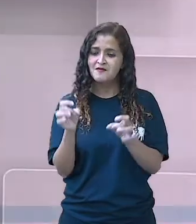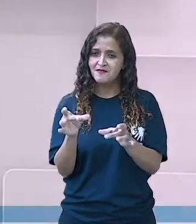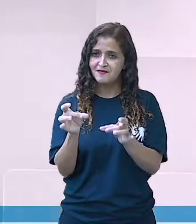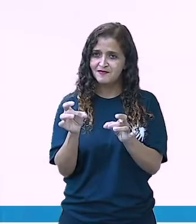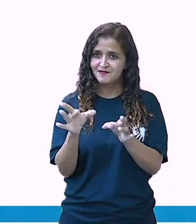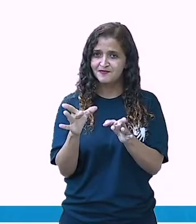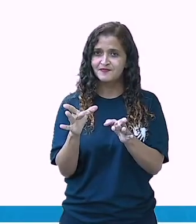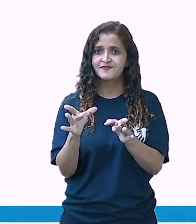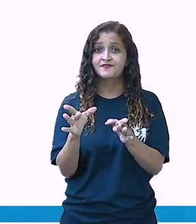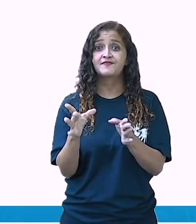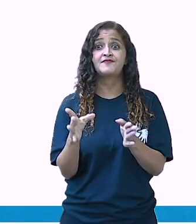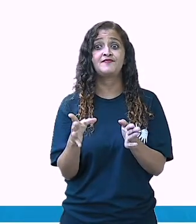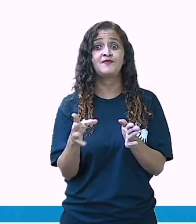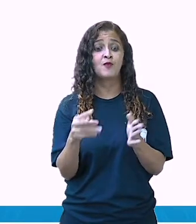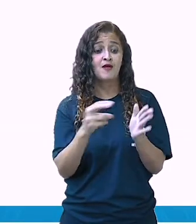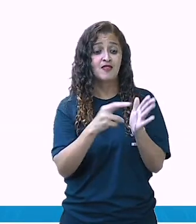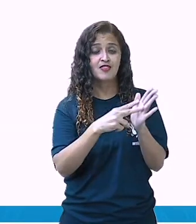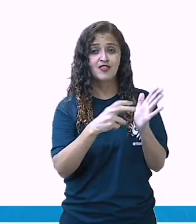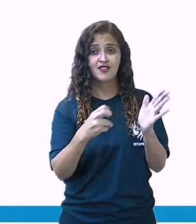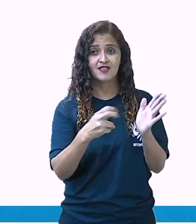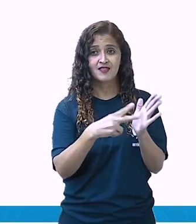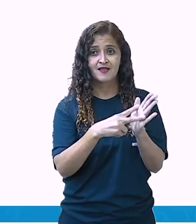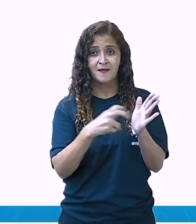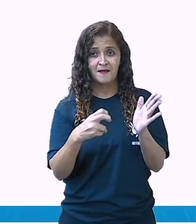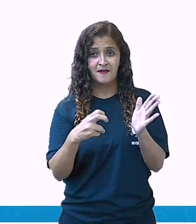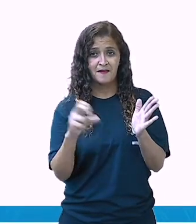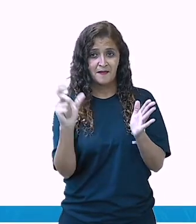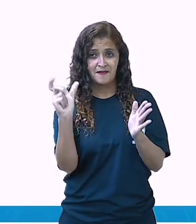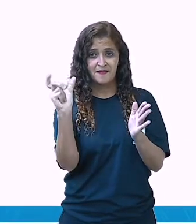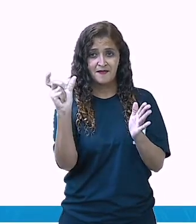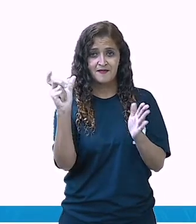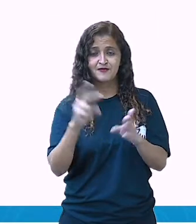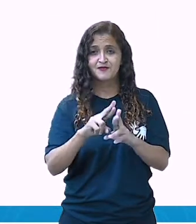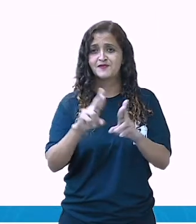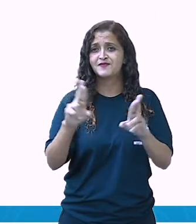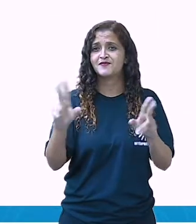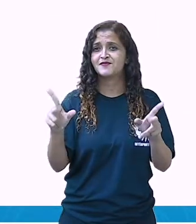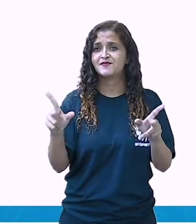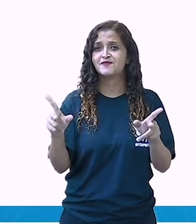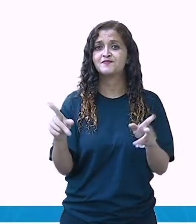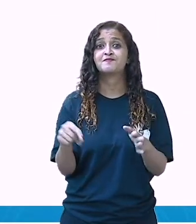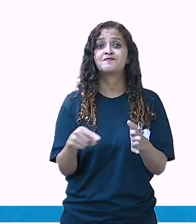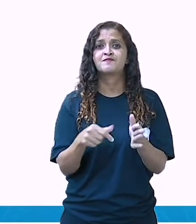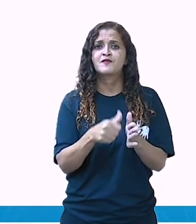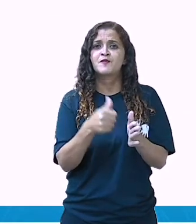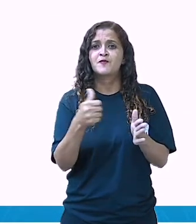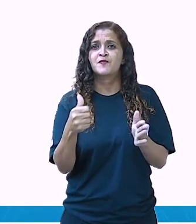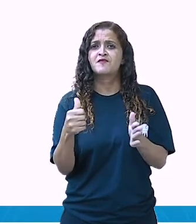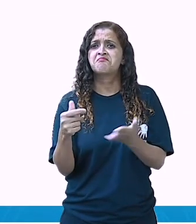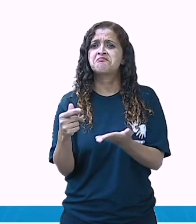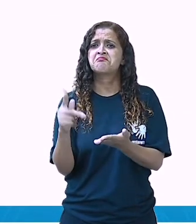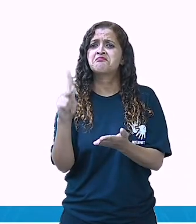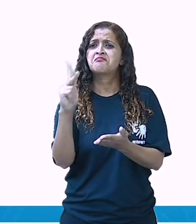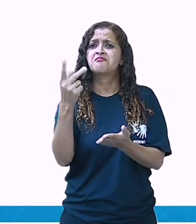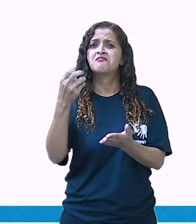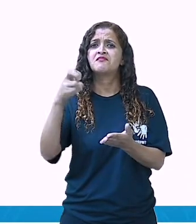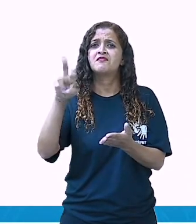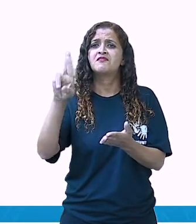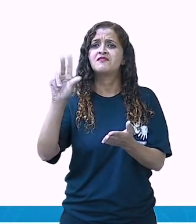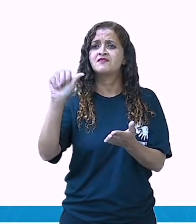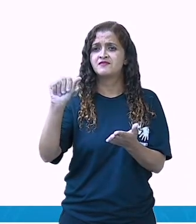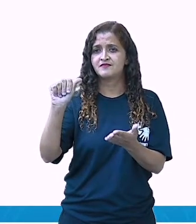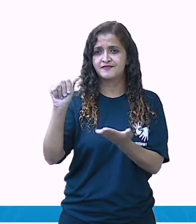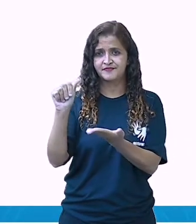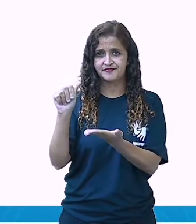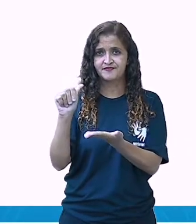Primeiro, aqui, a gente vai falar do vocabulário, palavras diferentes que apareceram no poema. A primeira dela era... Deixa a professora